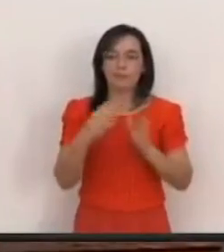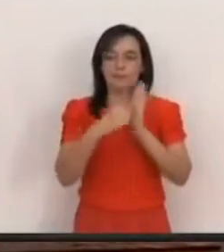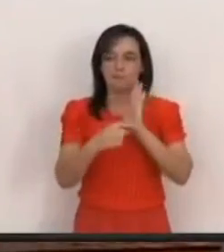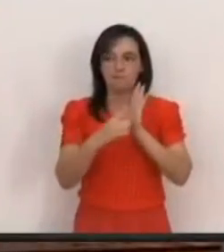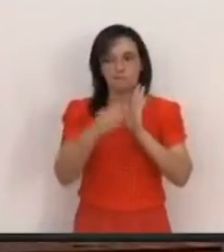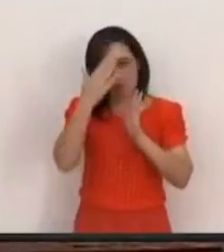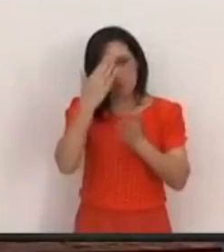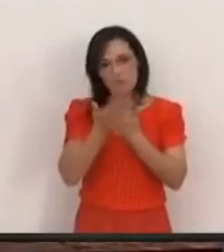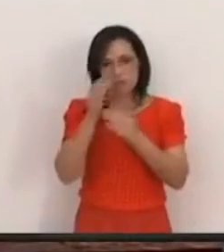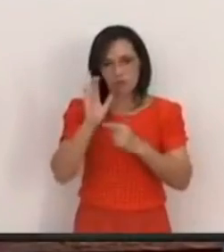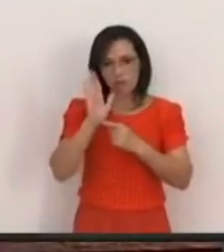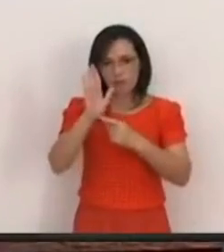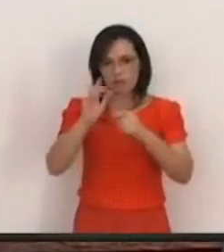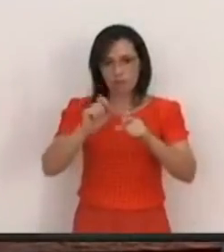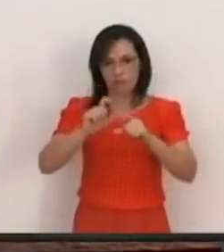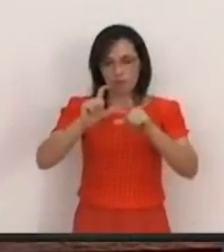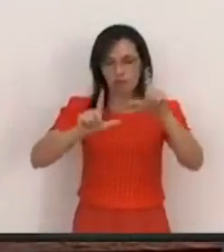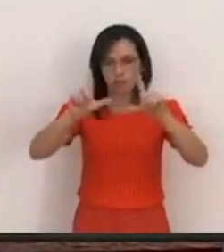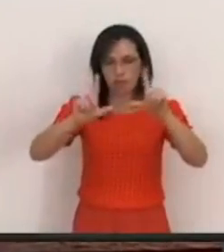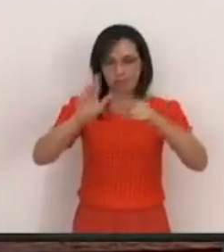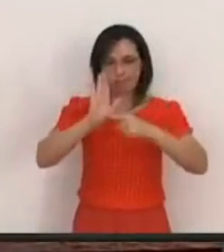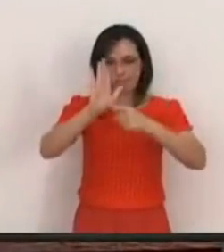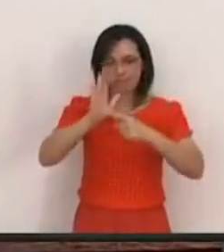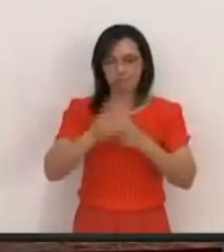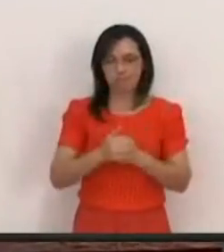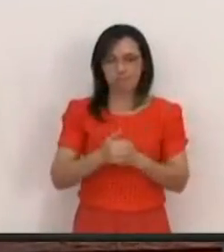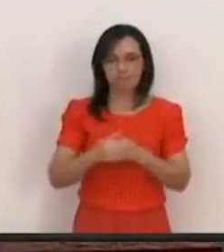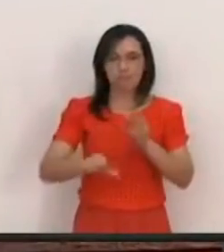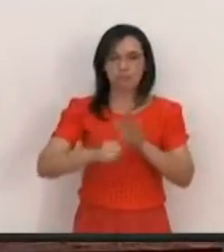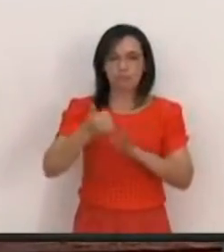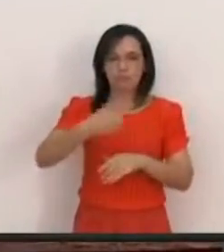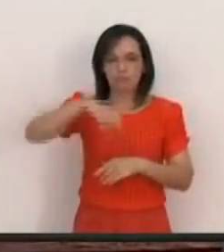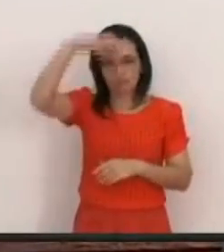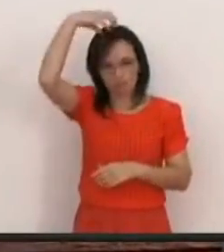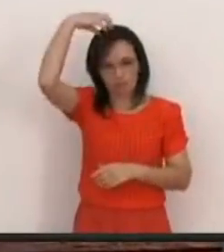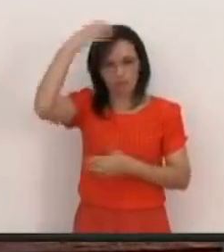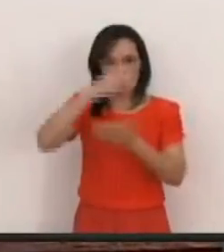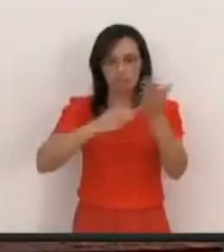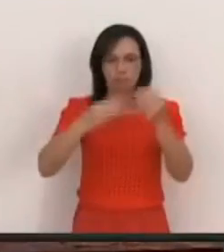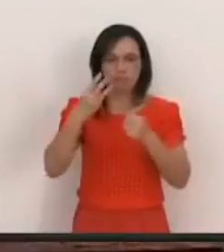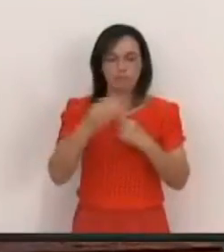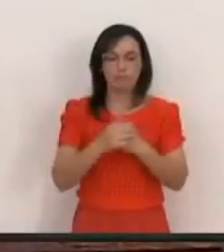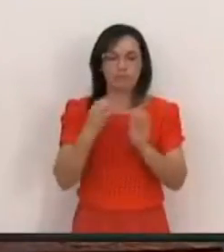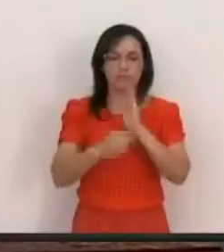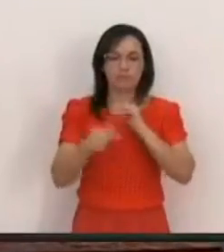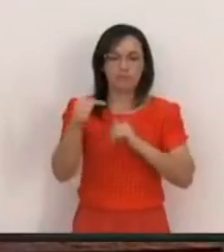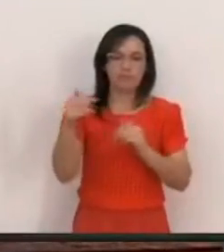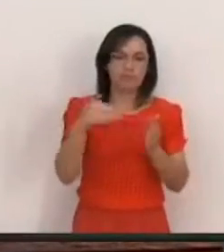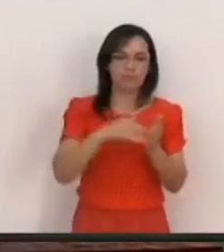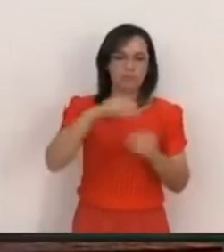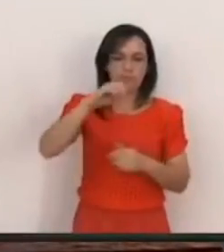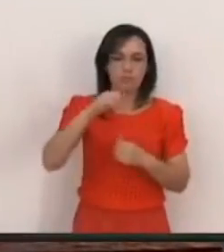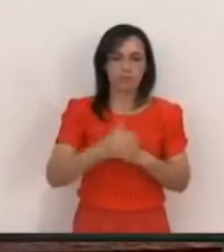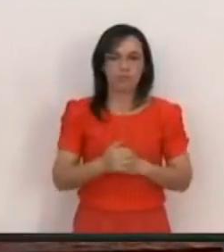ser Projetado aí Primeira Reis Capítulo 3 Eu vou ler Dos versículos 7 a 9 E eu